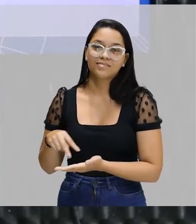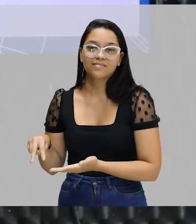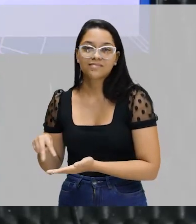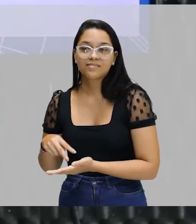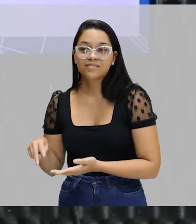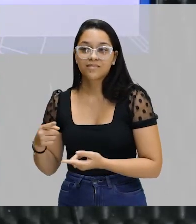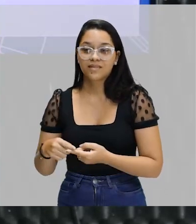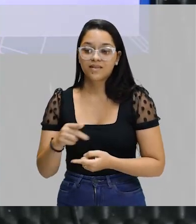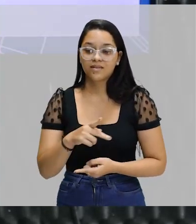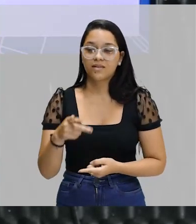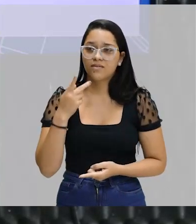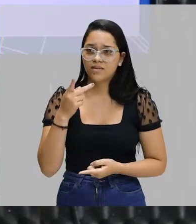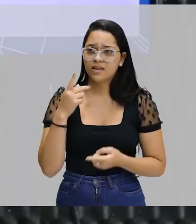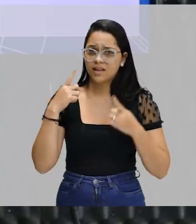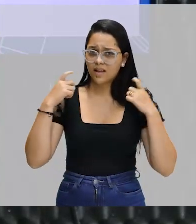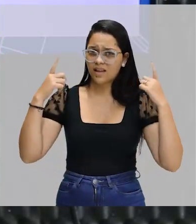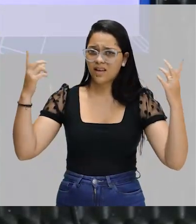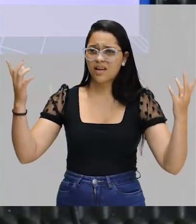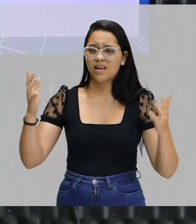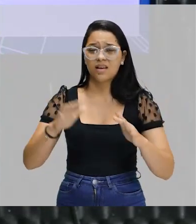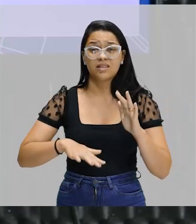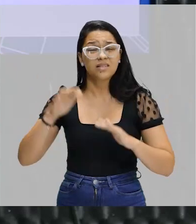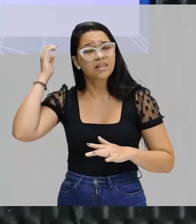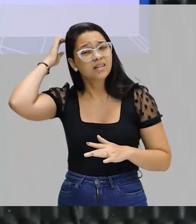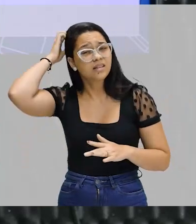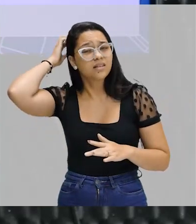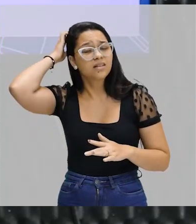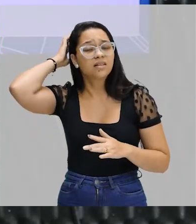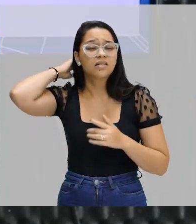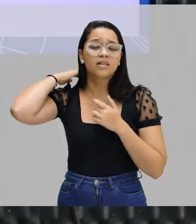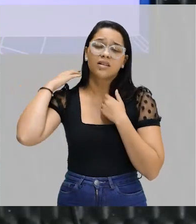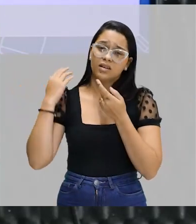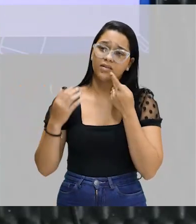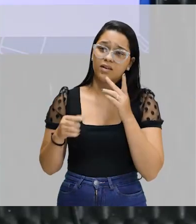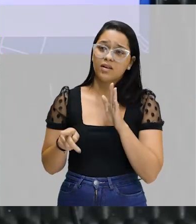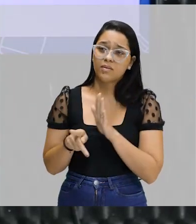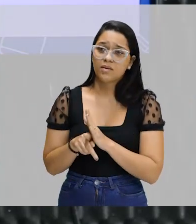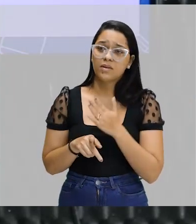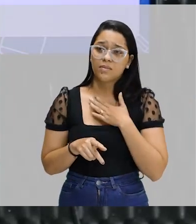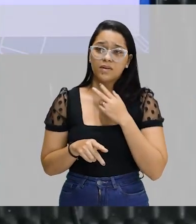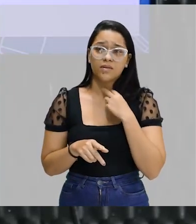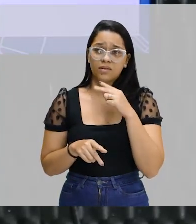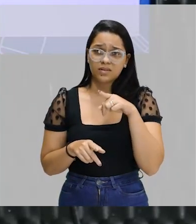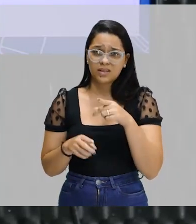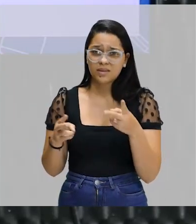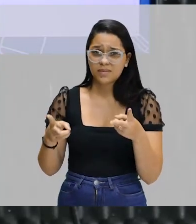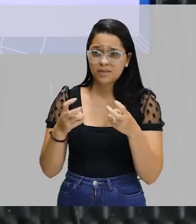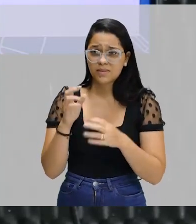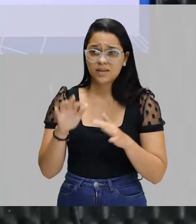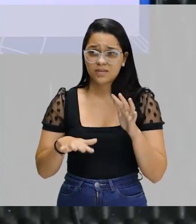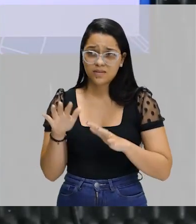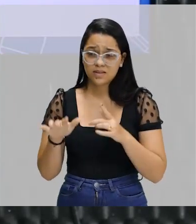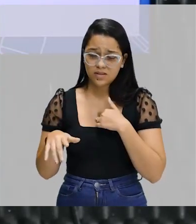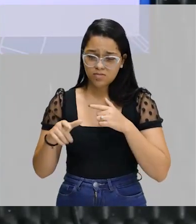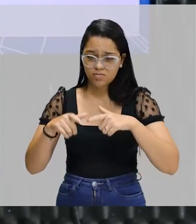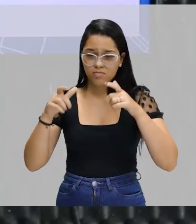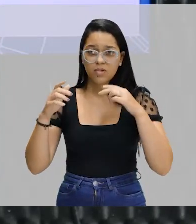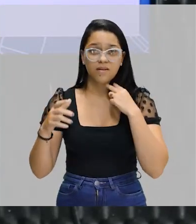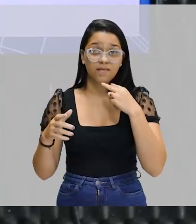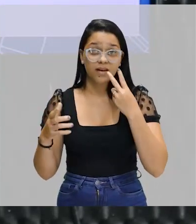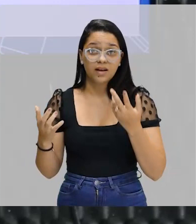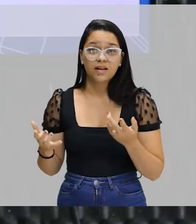Gente, é porque professor fala alto mesmo, né? Às vezes eu elevo o tom da minha voz. Você está percebendo que às vezes eu elevo?